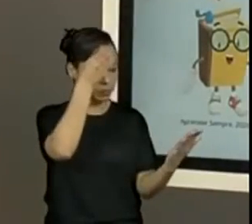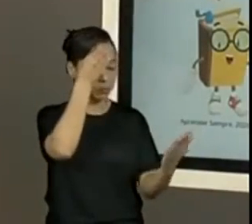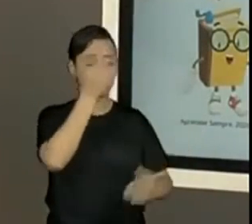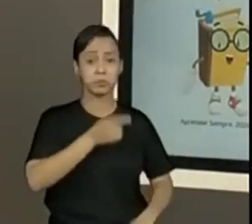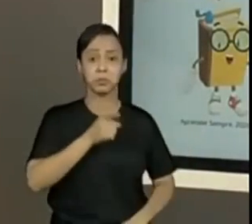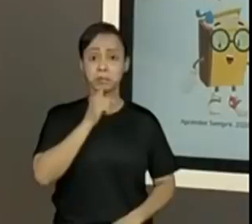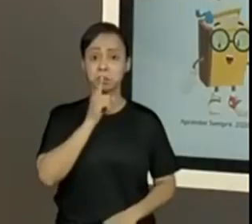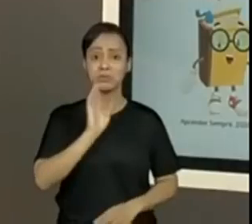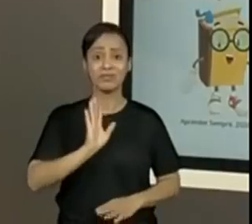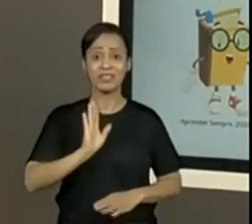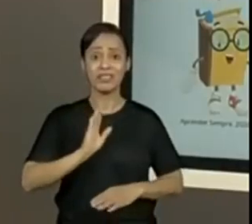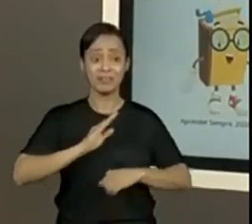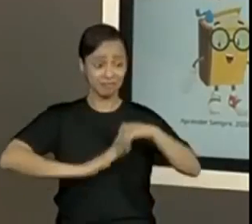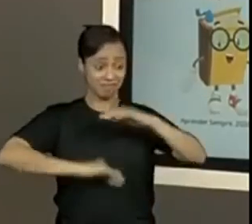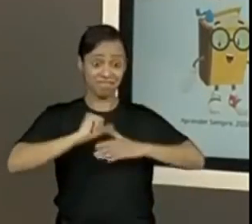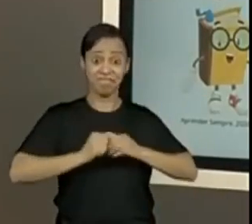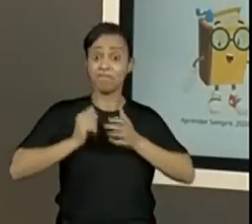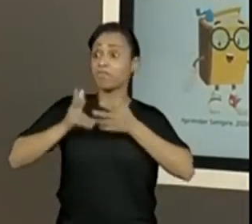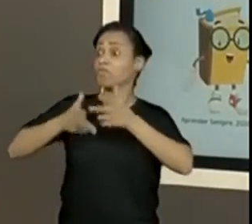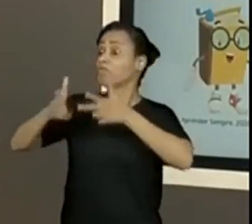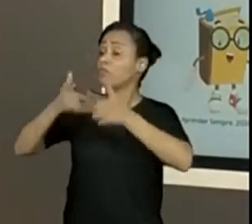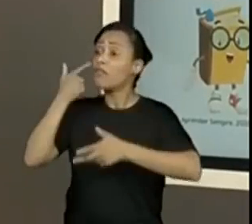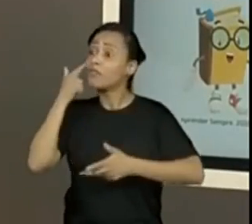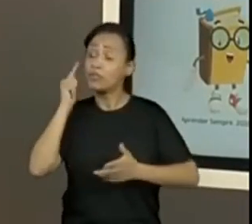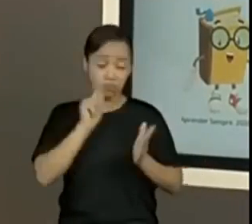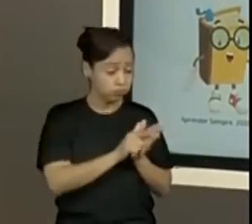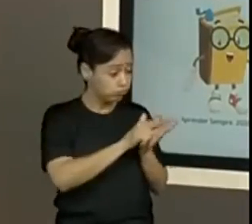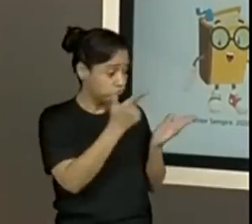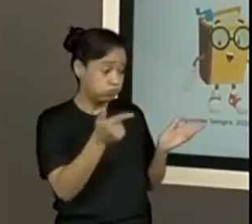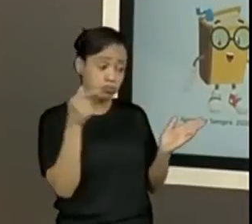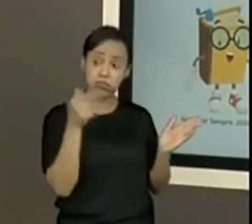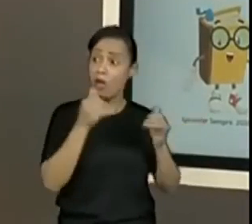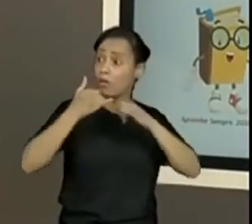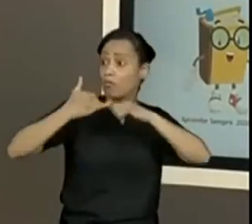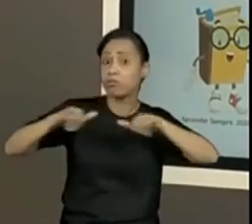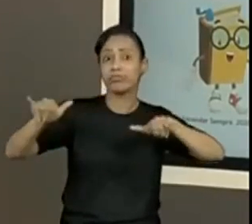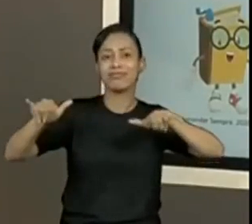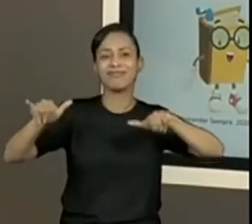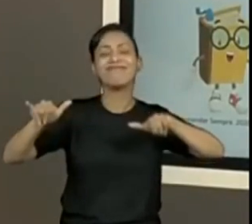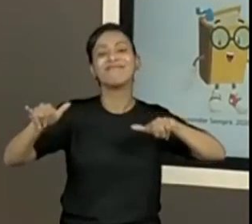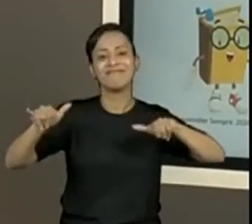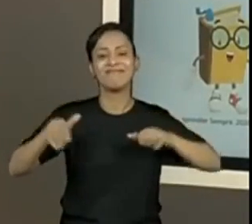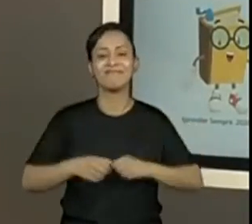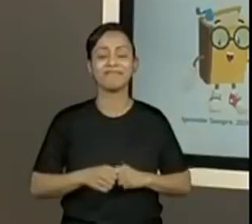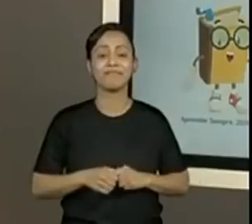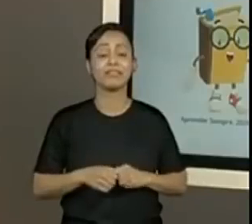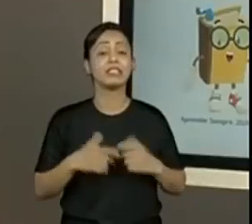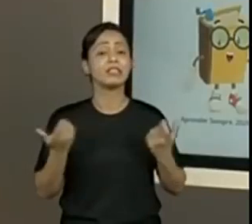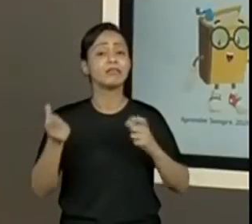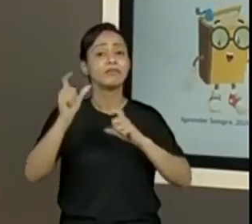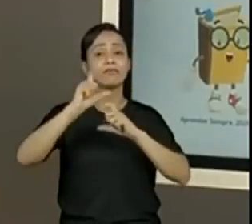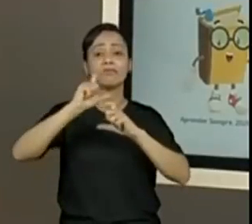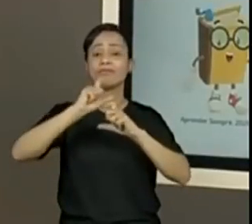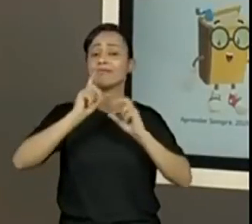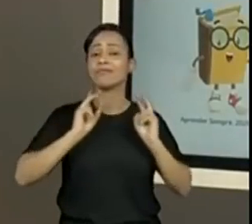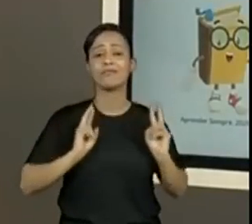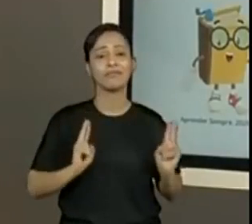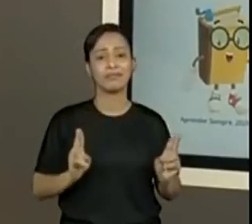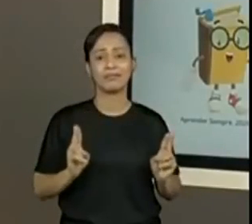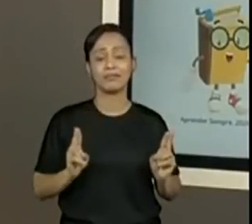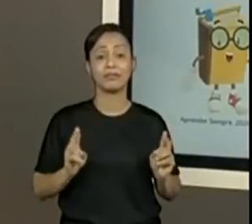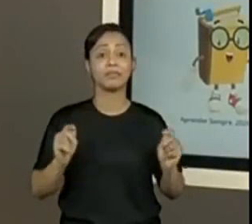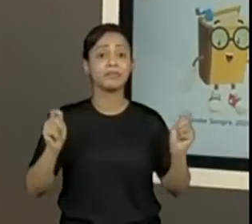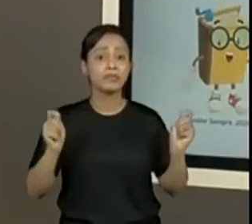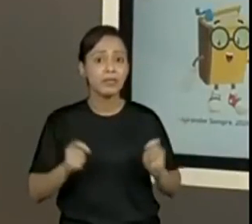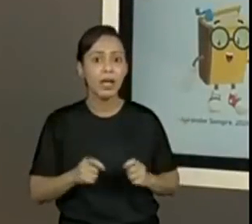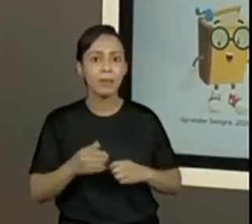material com os professores de vocês. O começo vai ser um modelo. A trajetória da quadrinha, a gente vai explorar muito.